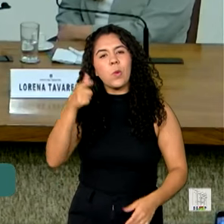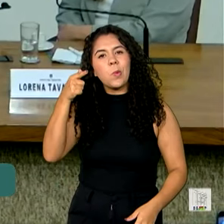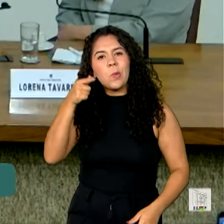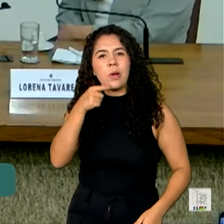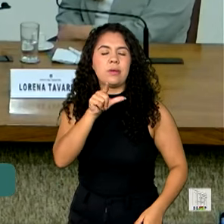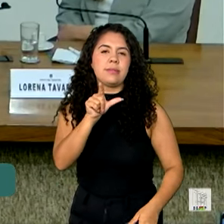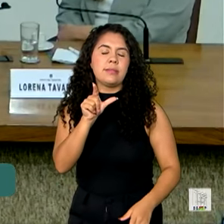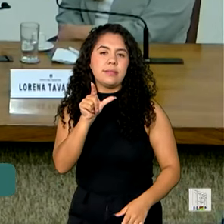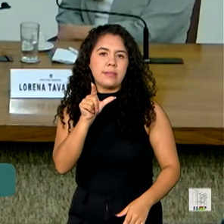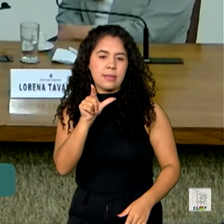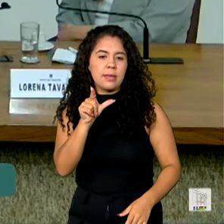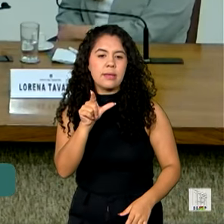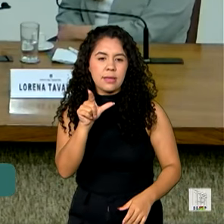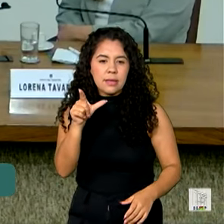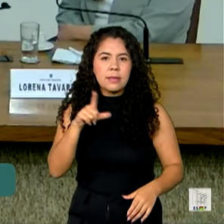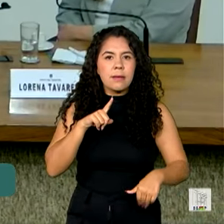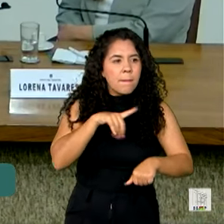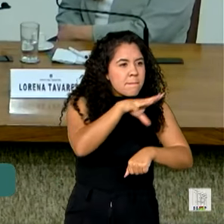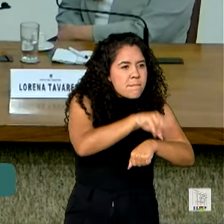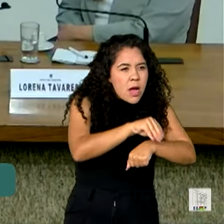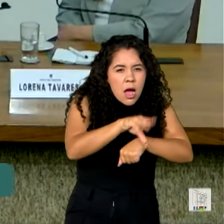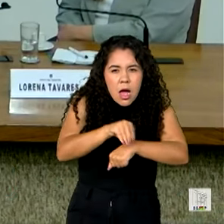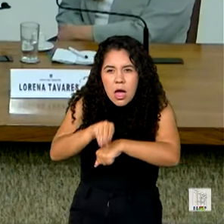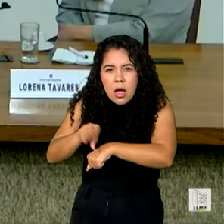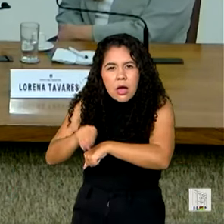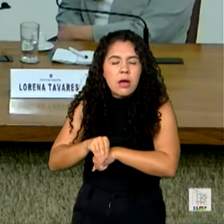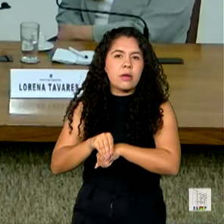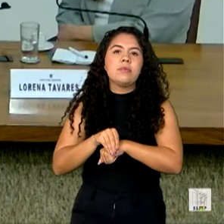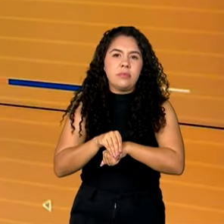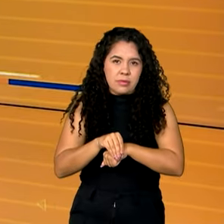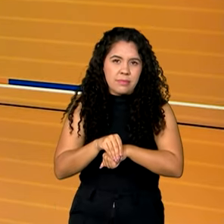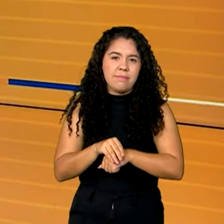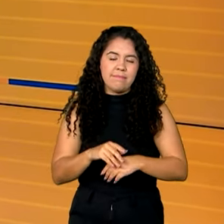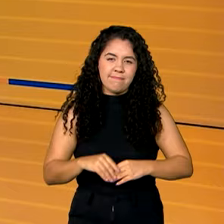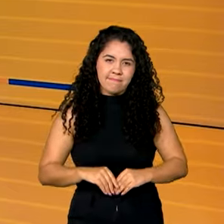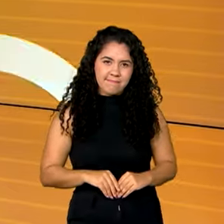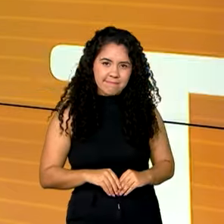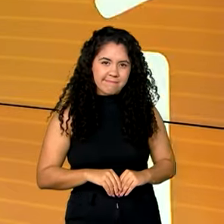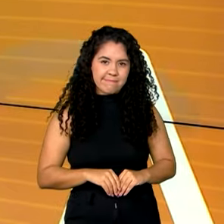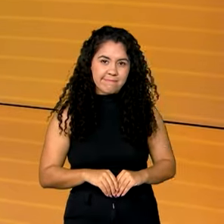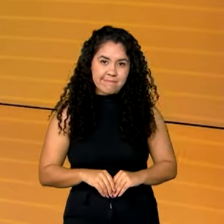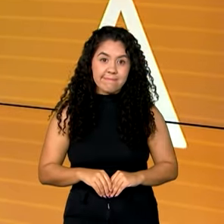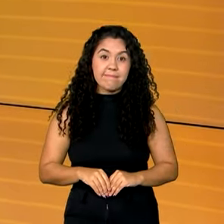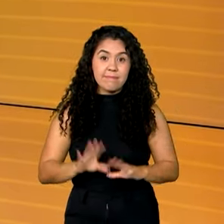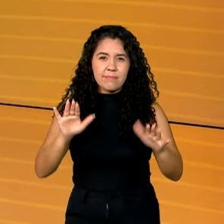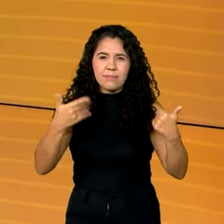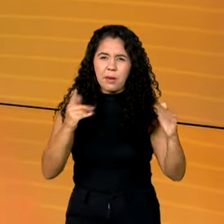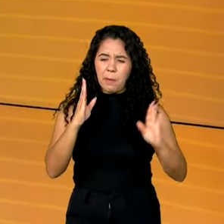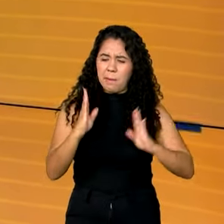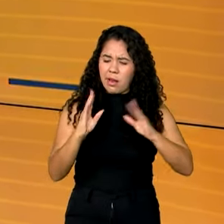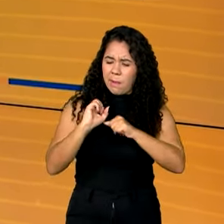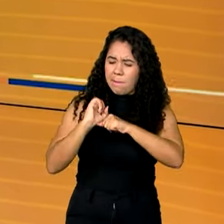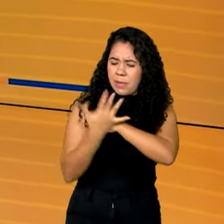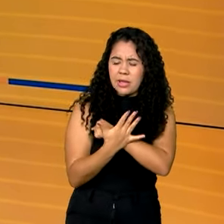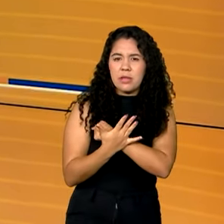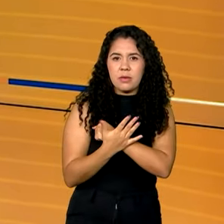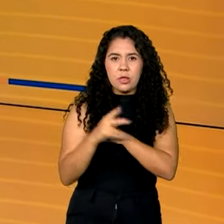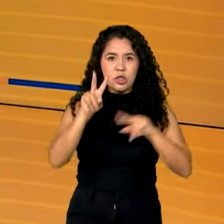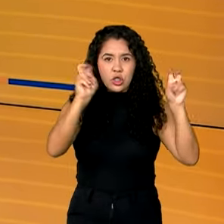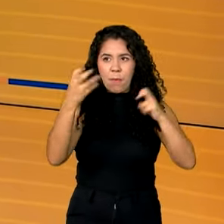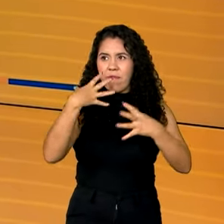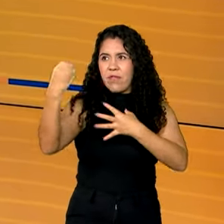beber das melhores fontes de conhecimento. Depois da pandemia, o número de viagens